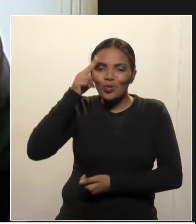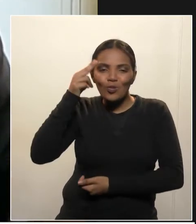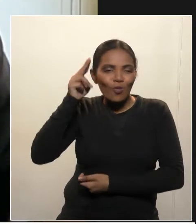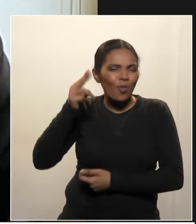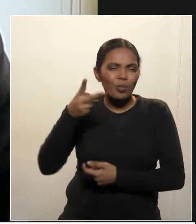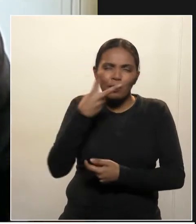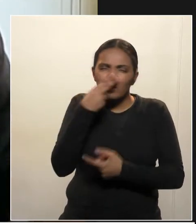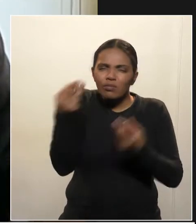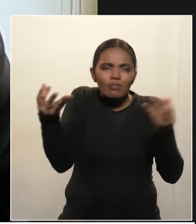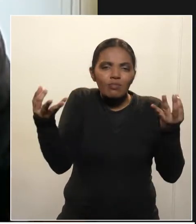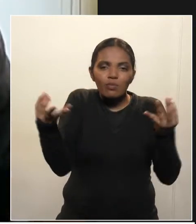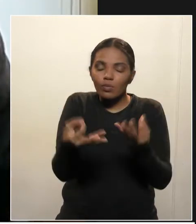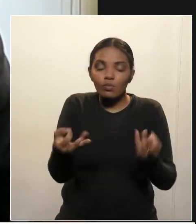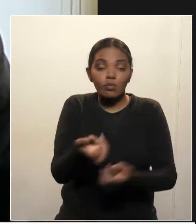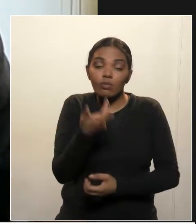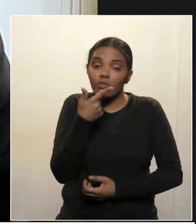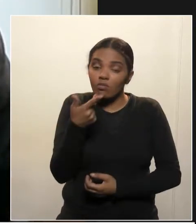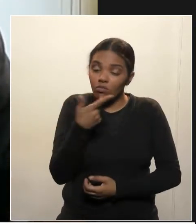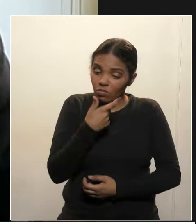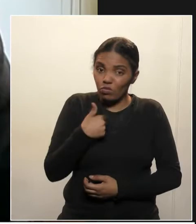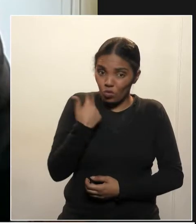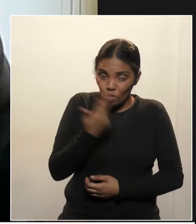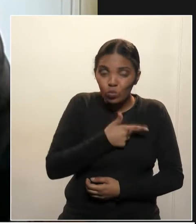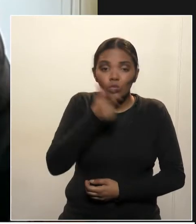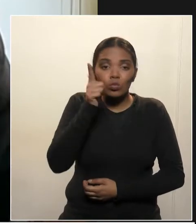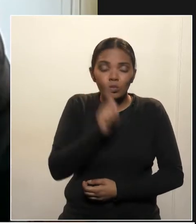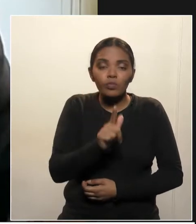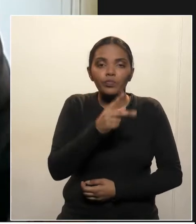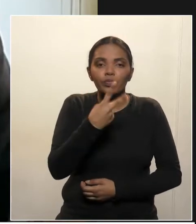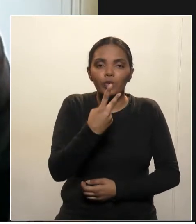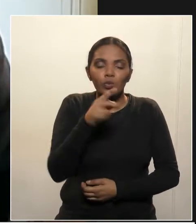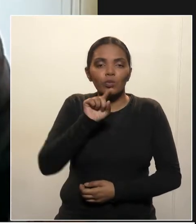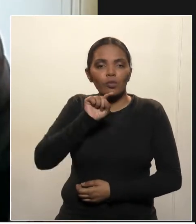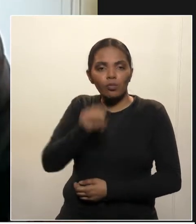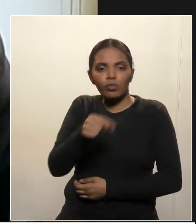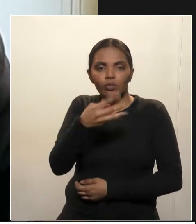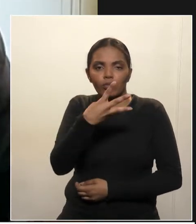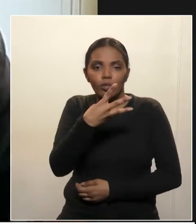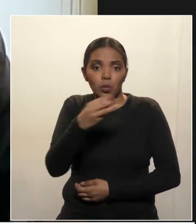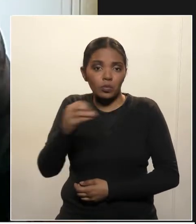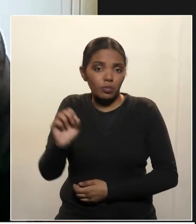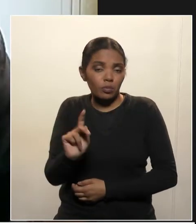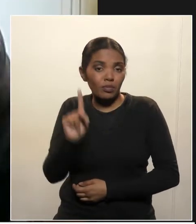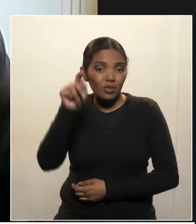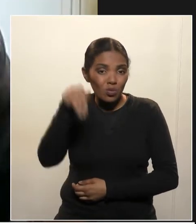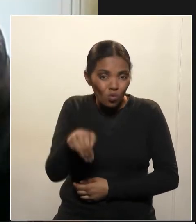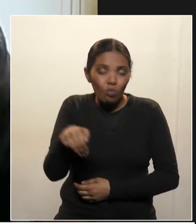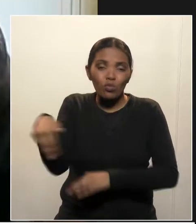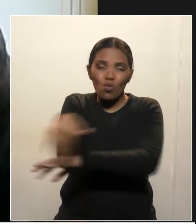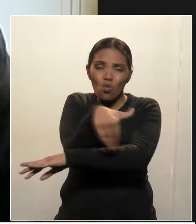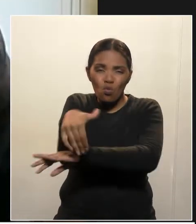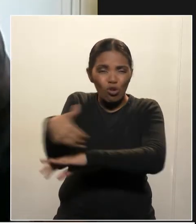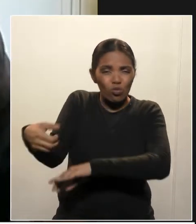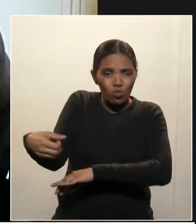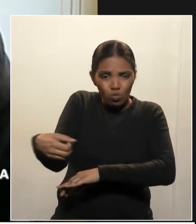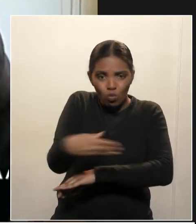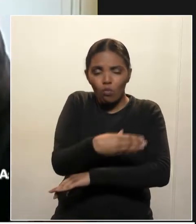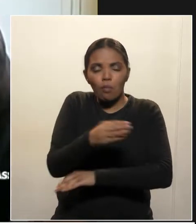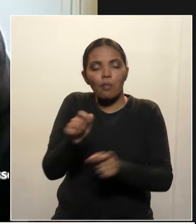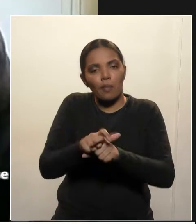Paraná, nós teríamos dois mil e quatrocentos quilômetros de rodovias pedagiadas, a maioria rodovias